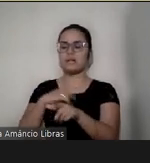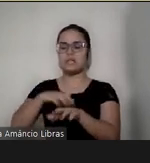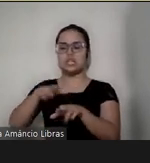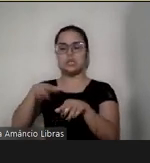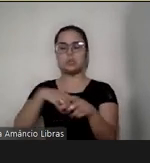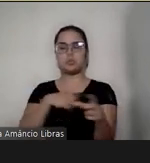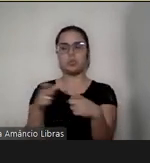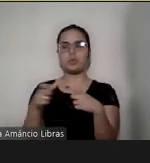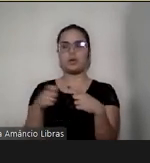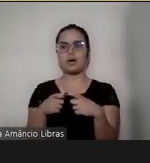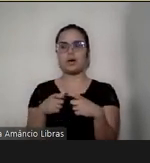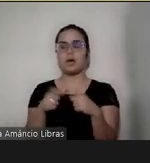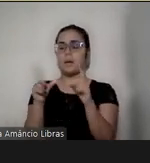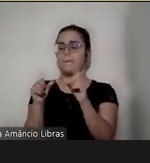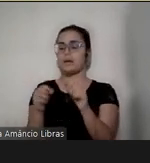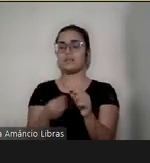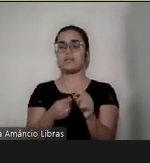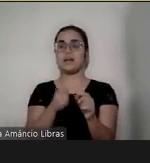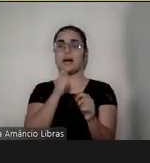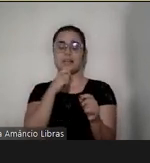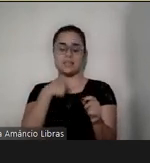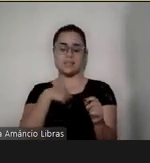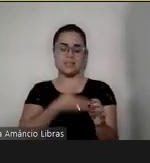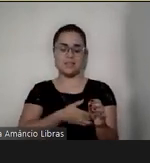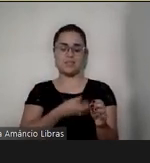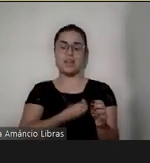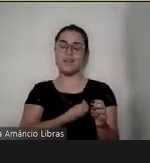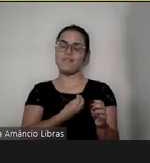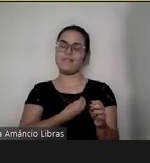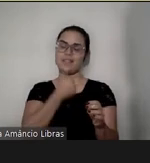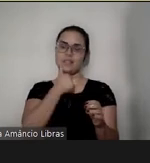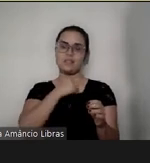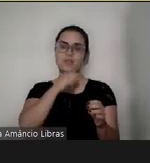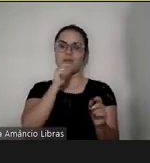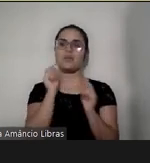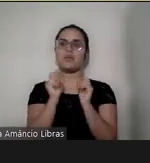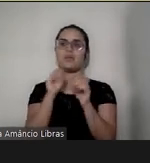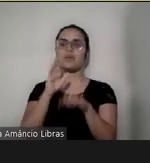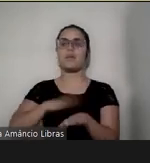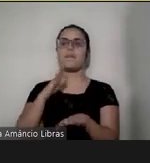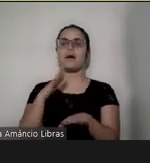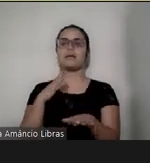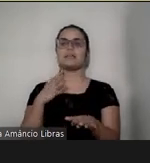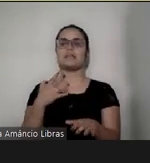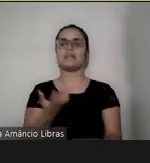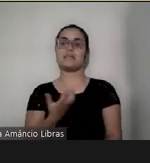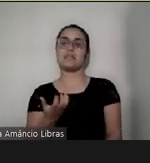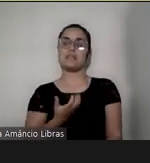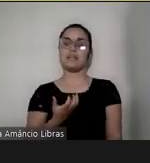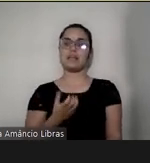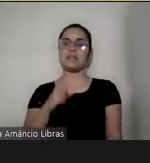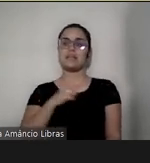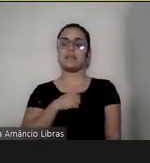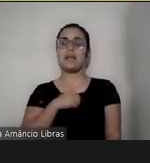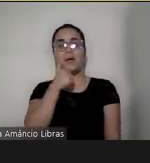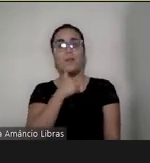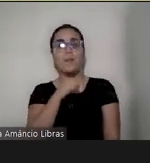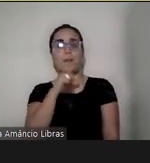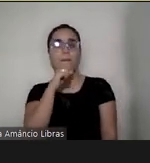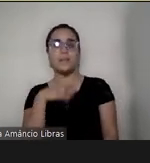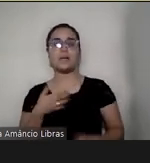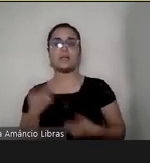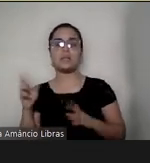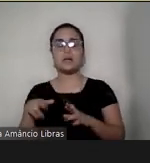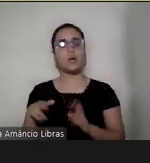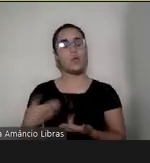muito menos na minha maternidade, que era o que eu mais desejava, né? De ter uma maternidade tranquila, de